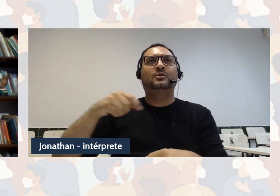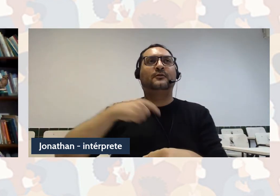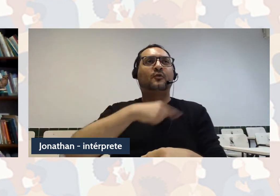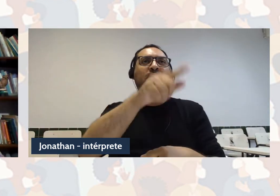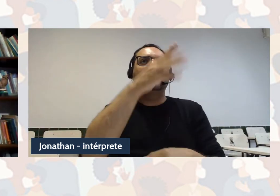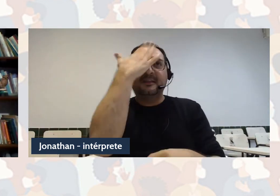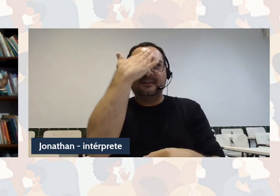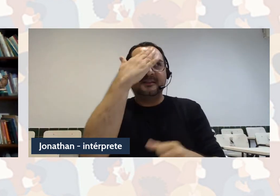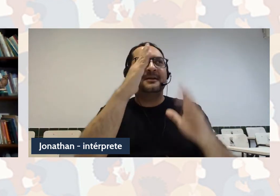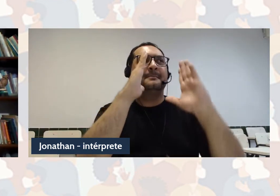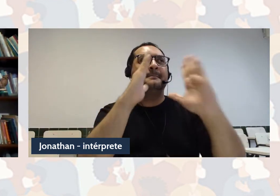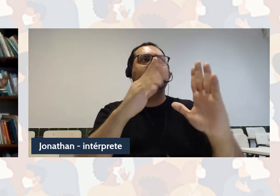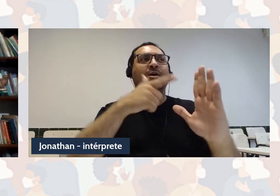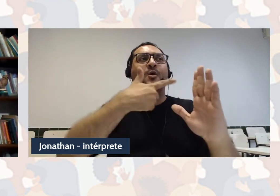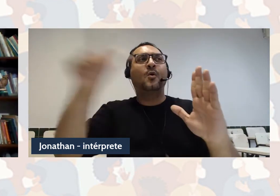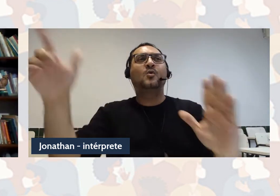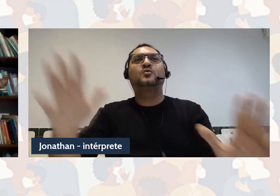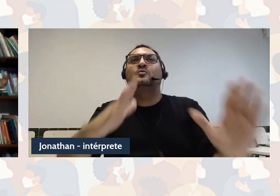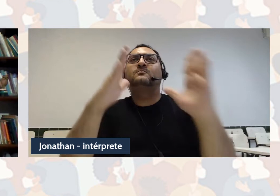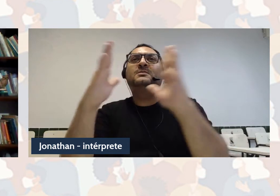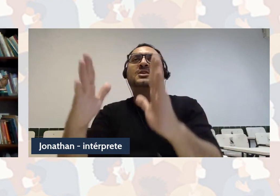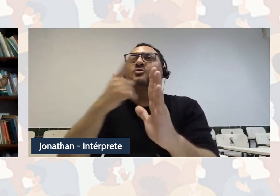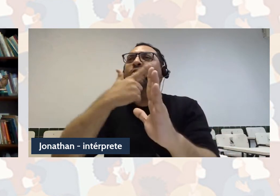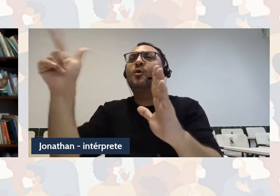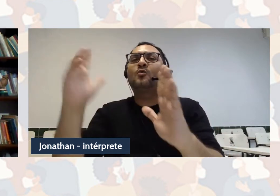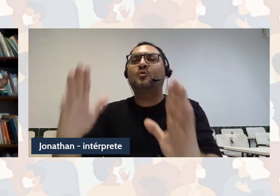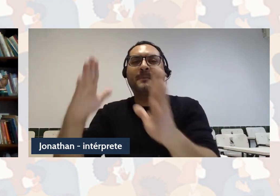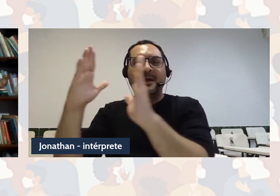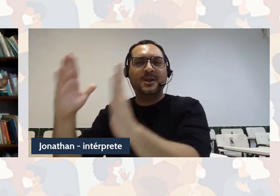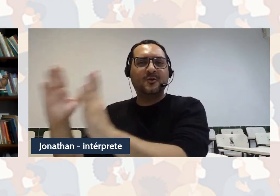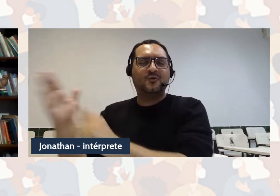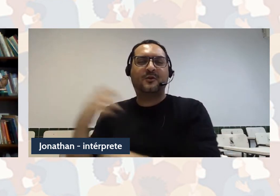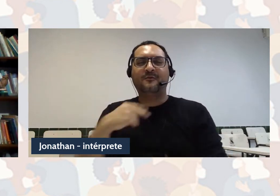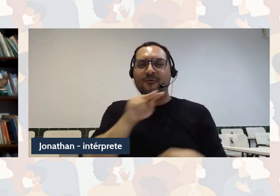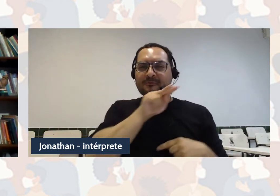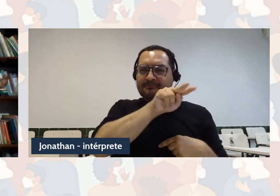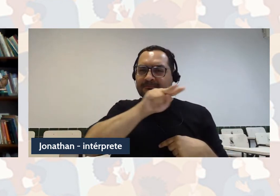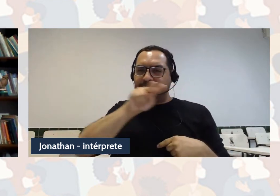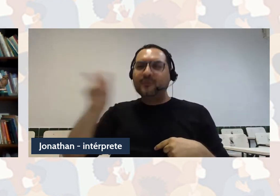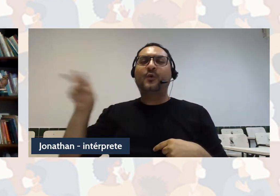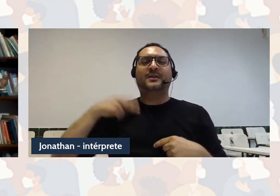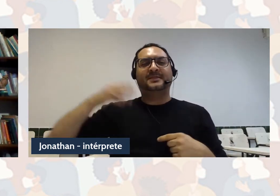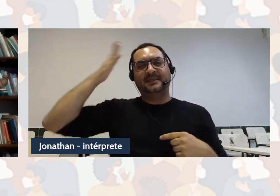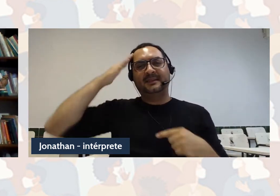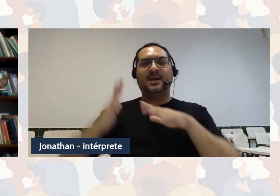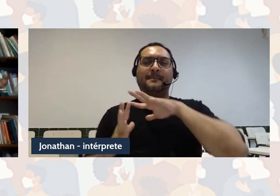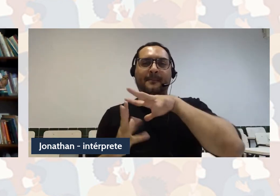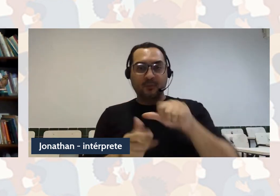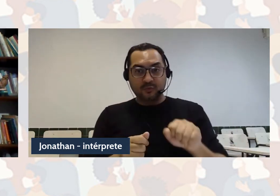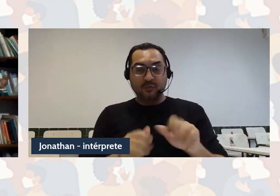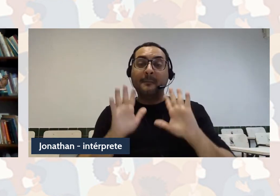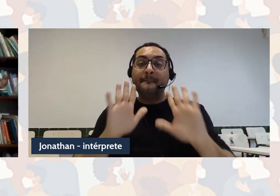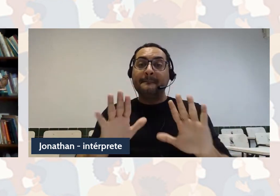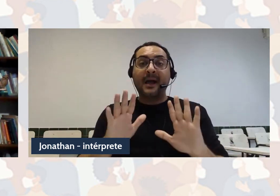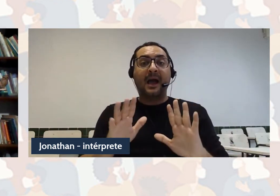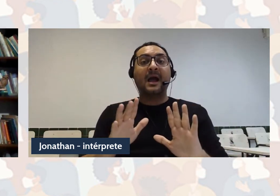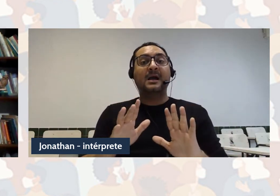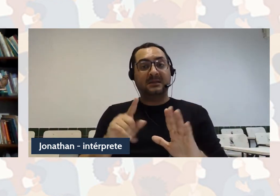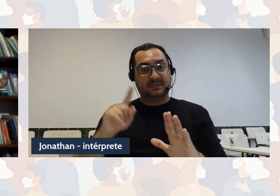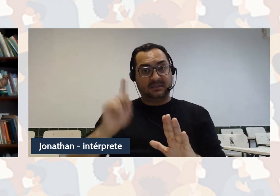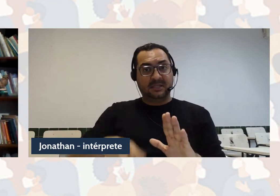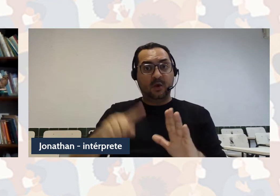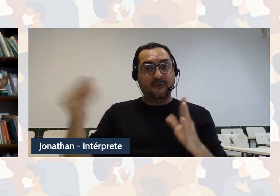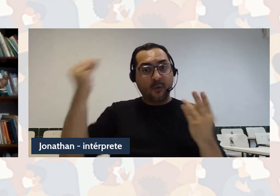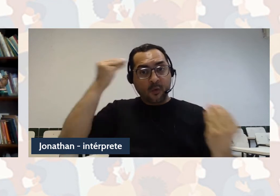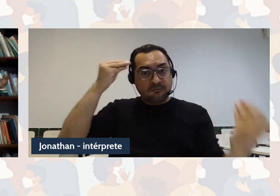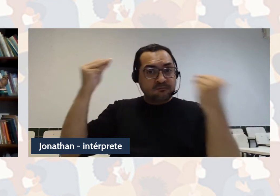Então, também podemos pensar como saber que é construído de maneira racional, esse é um ponto bem importante para